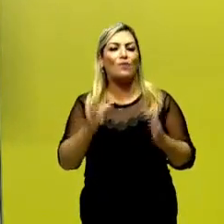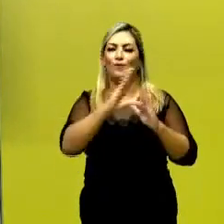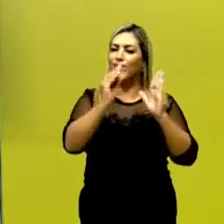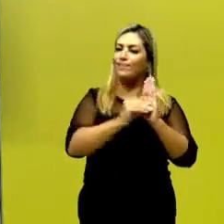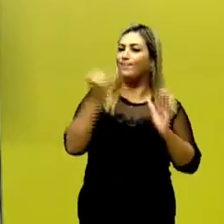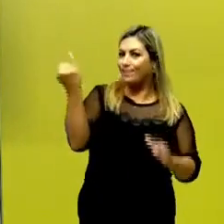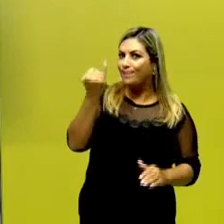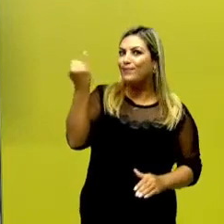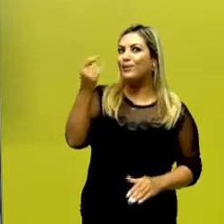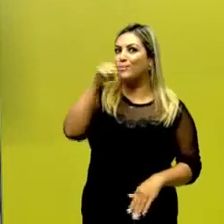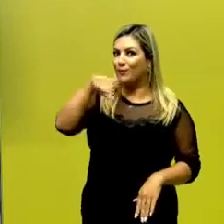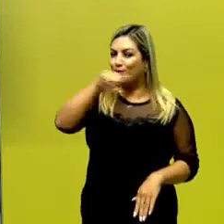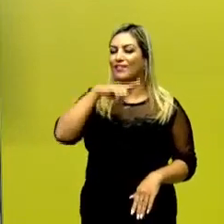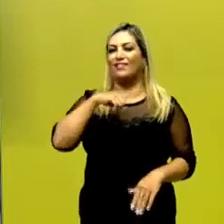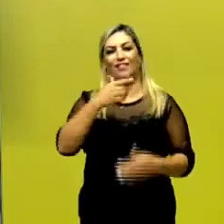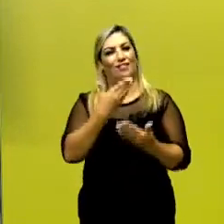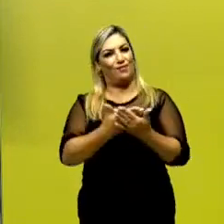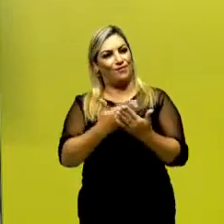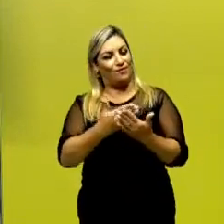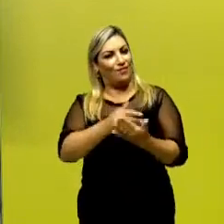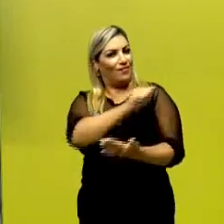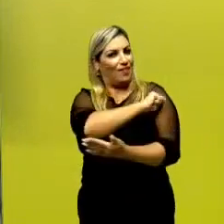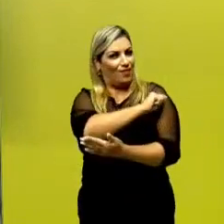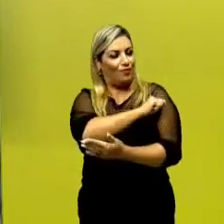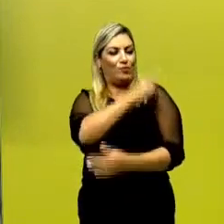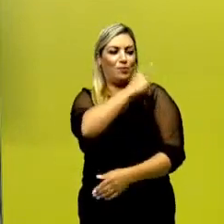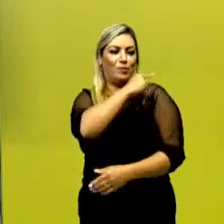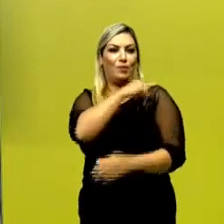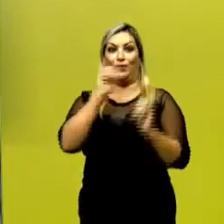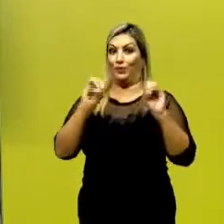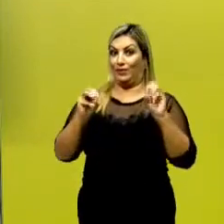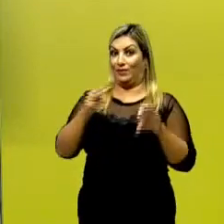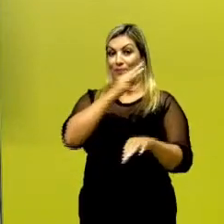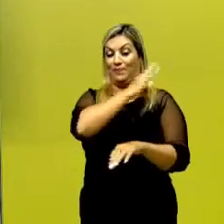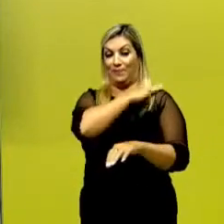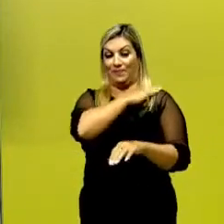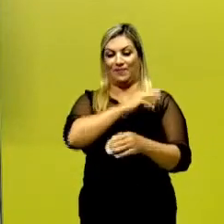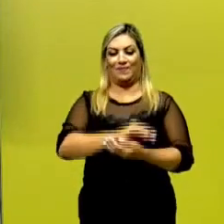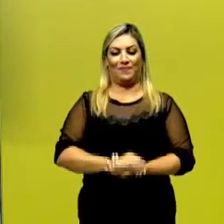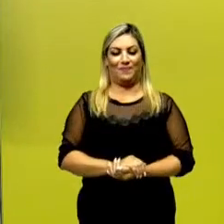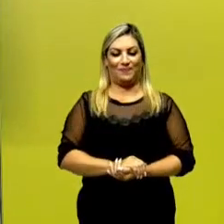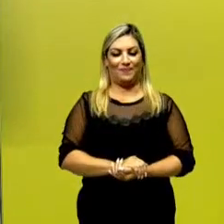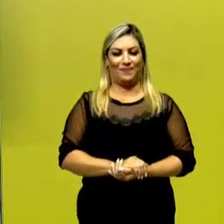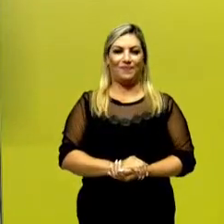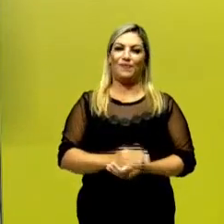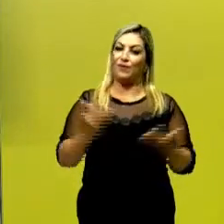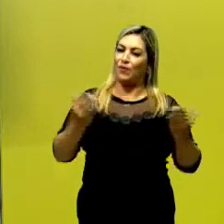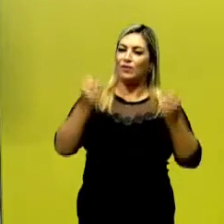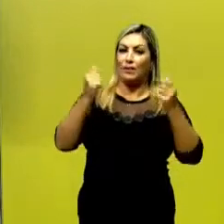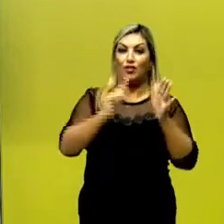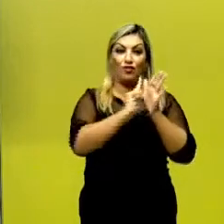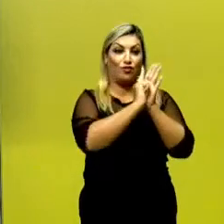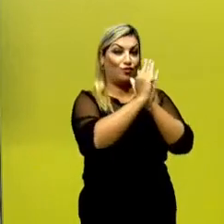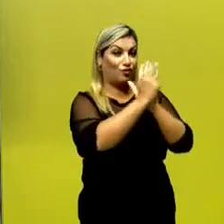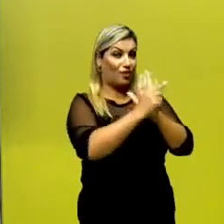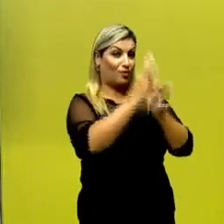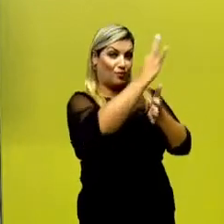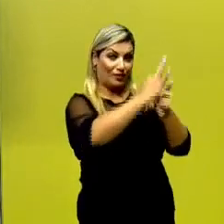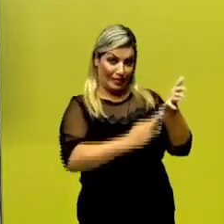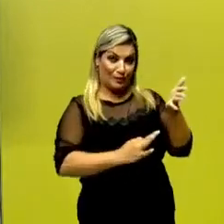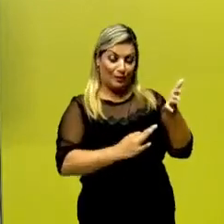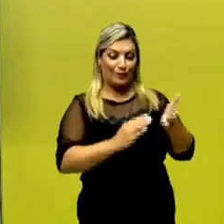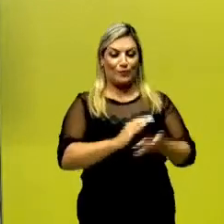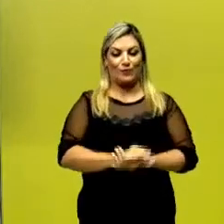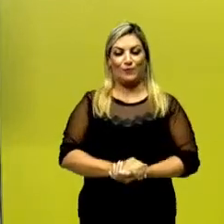importante para vocês estudantes da primeira série do ensino médio. Falaremos sobre os gêneros textuais,